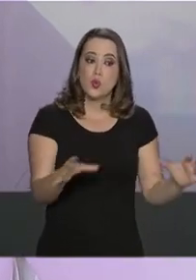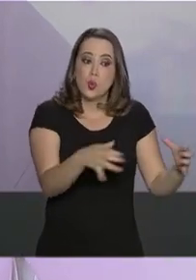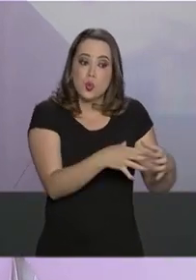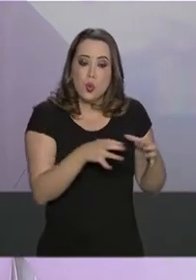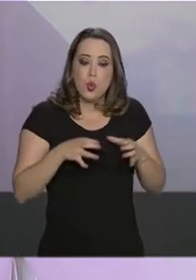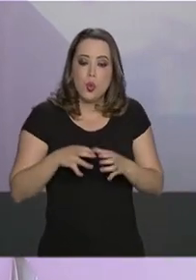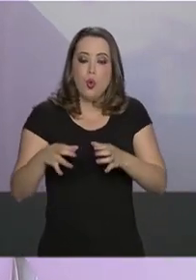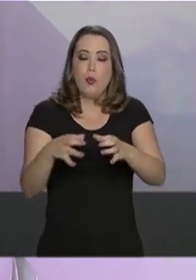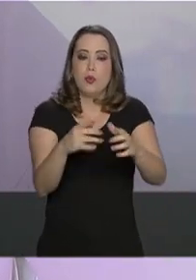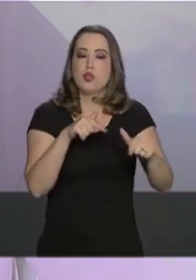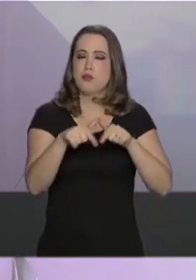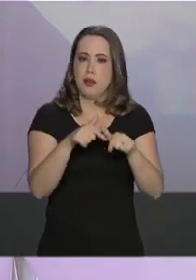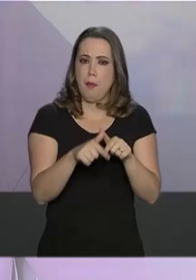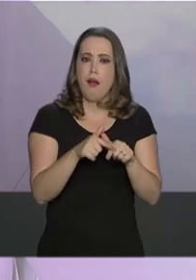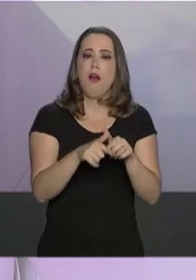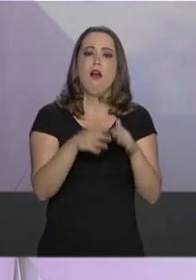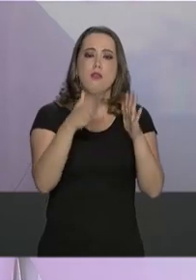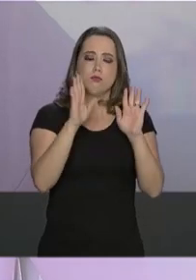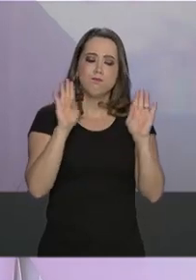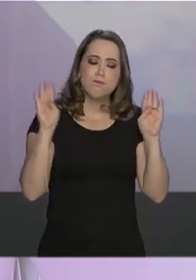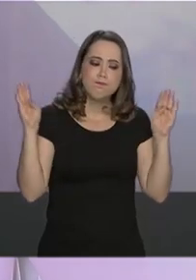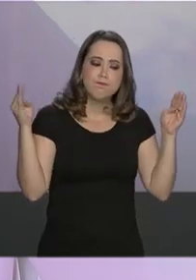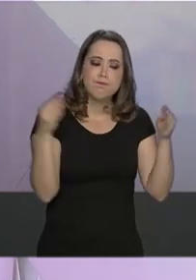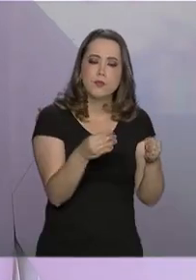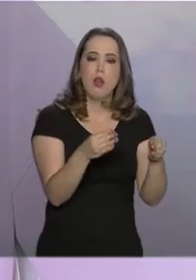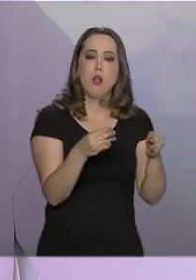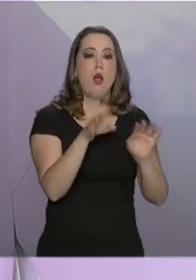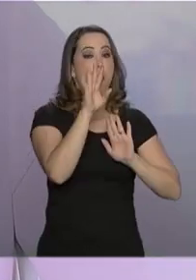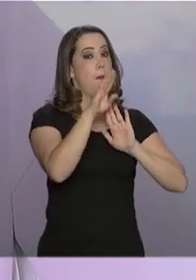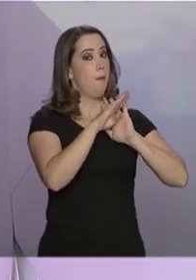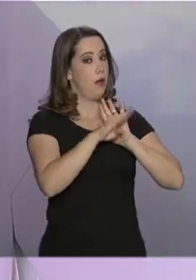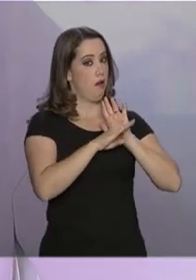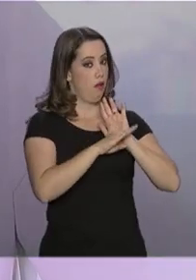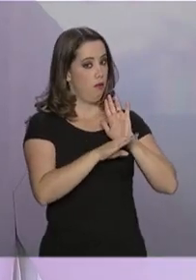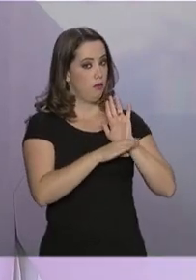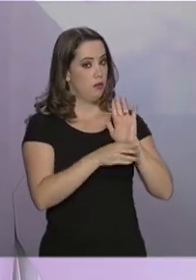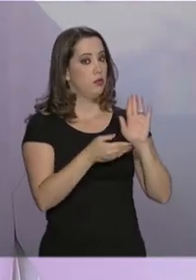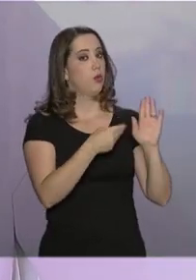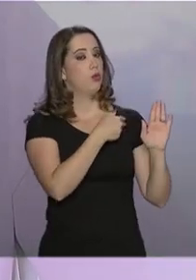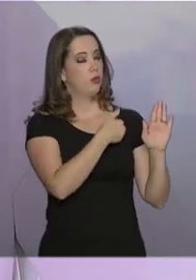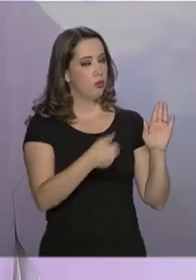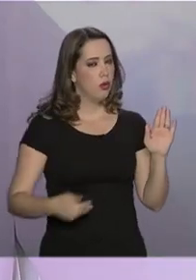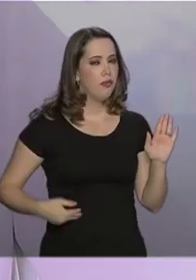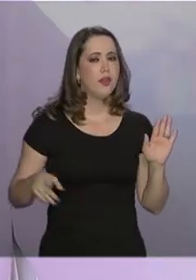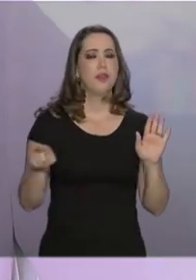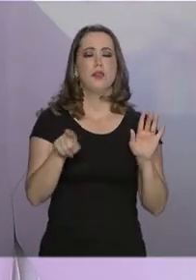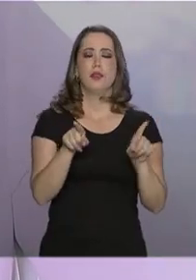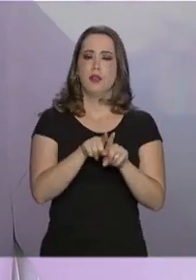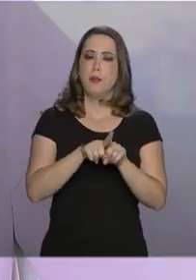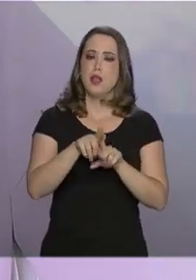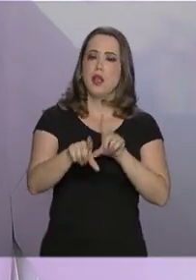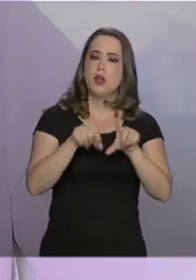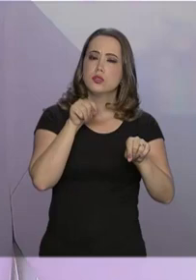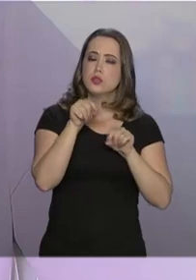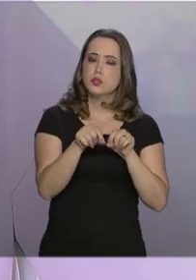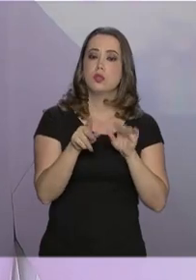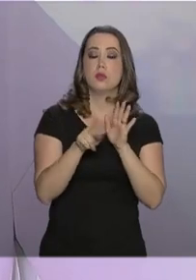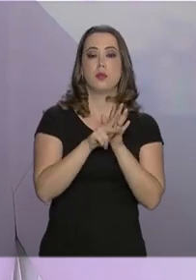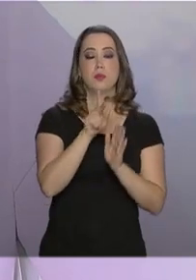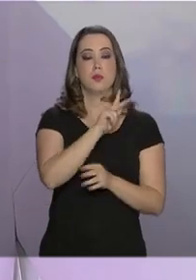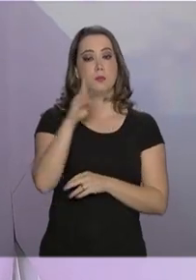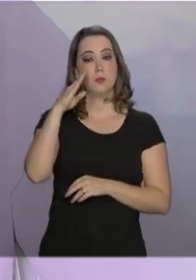equipes estão devidamente alinhados ao plano de governo e às demandas do presidente Jair Bolsonaro.